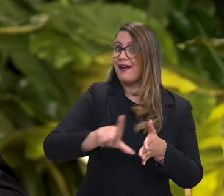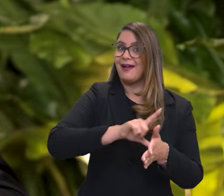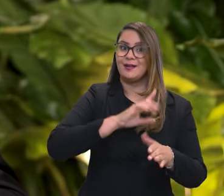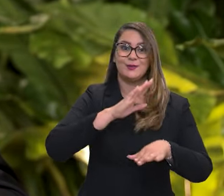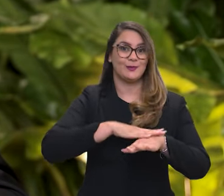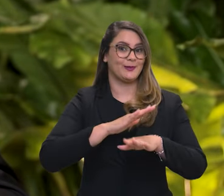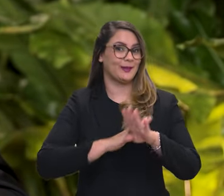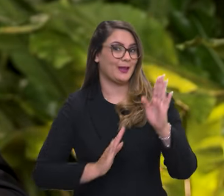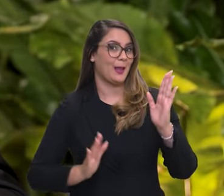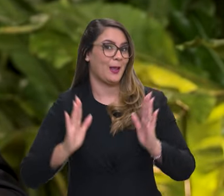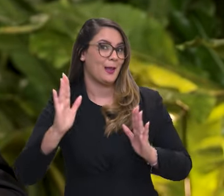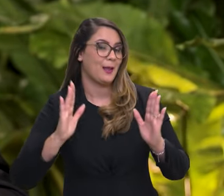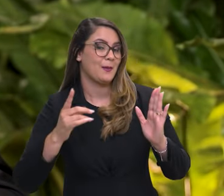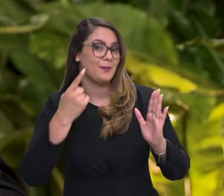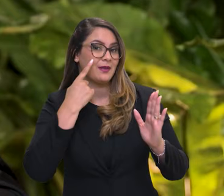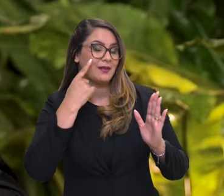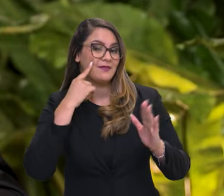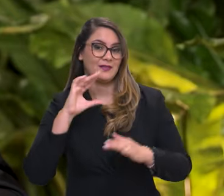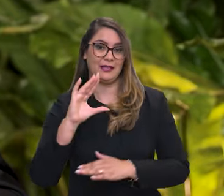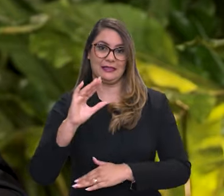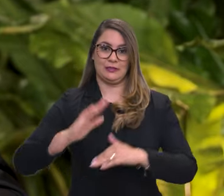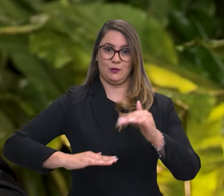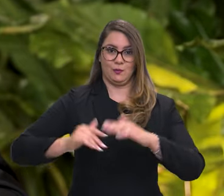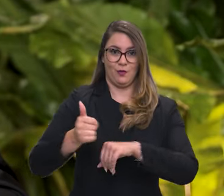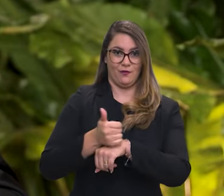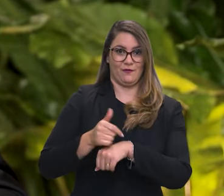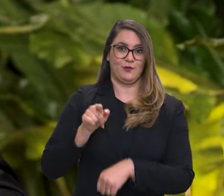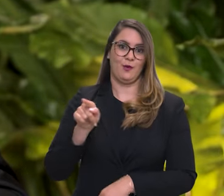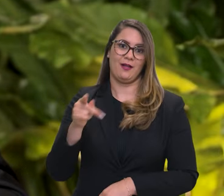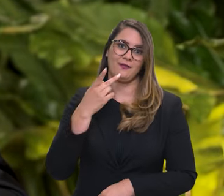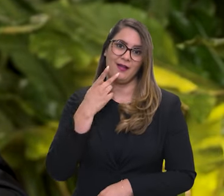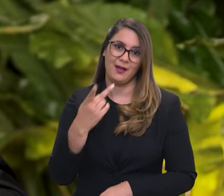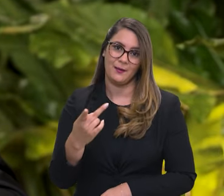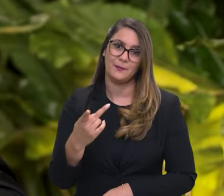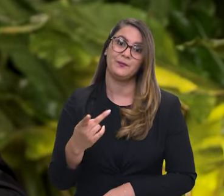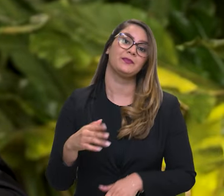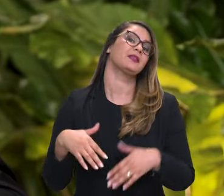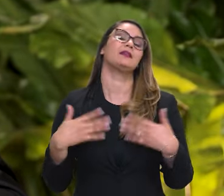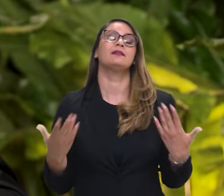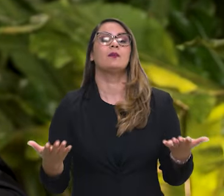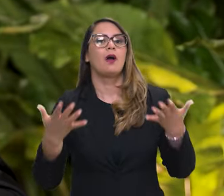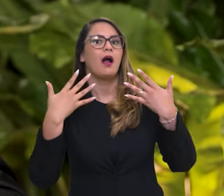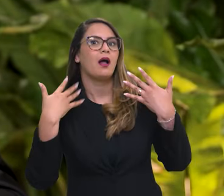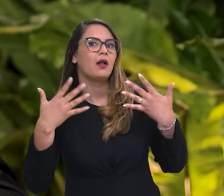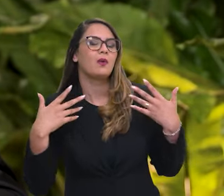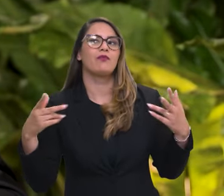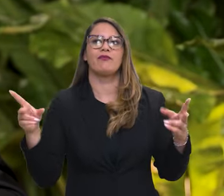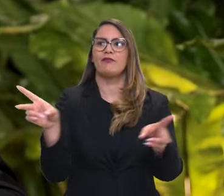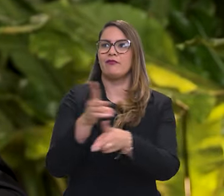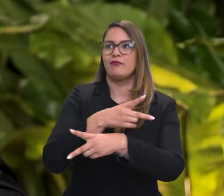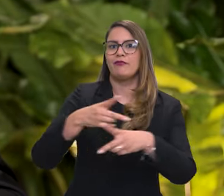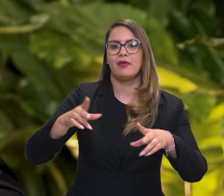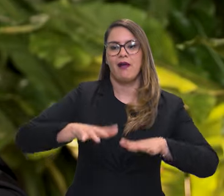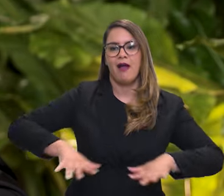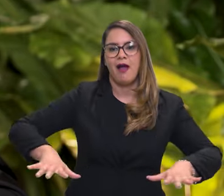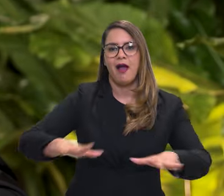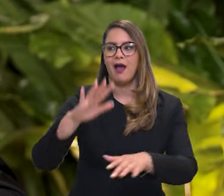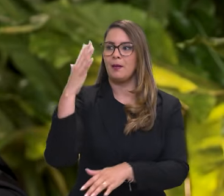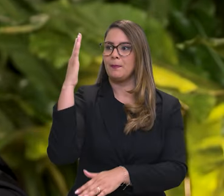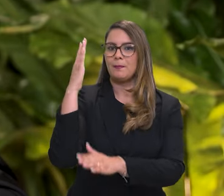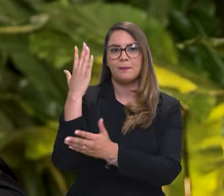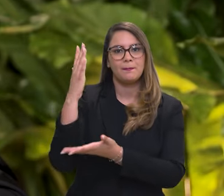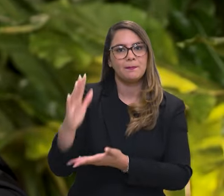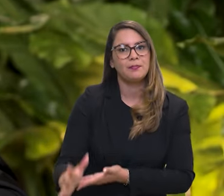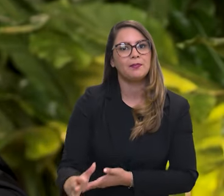dado pelos cientistas. Então, muito calor, vento, muita área que foi desmatada ilegalmente nos últimos anos,